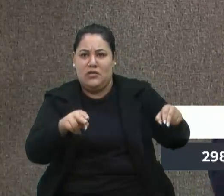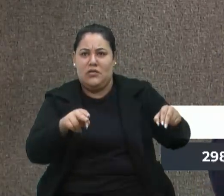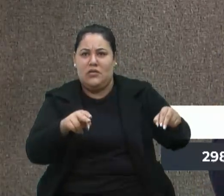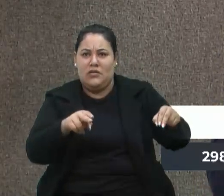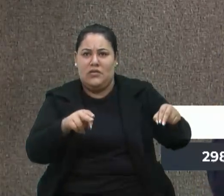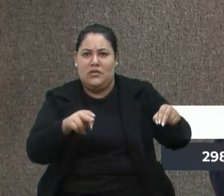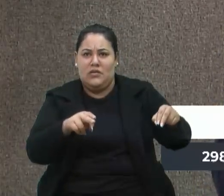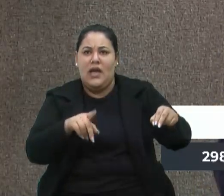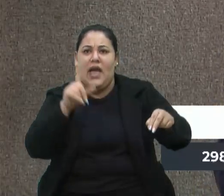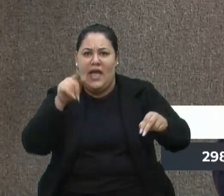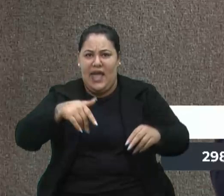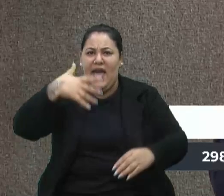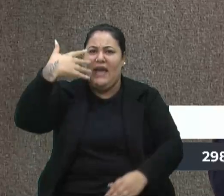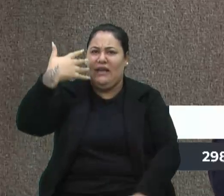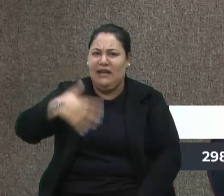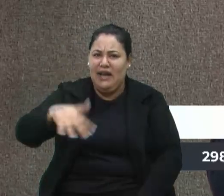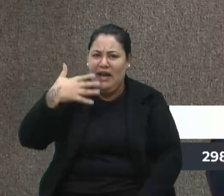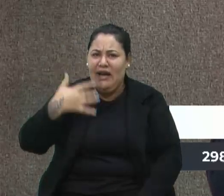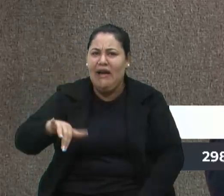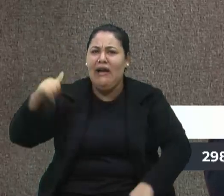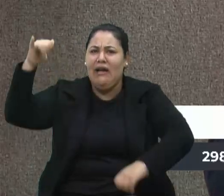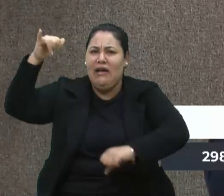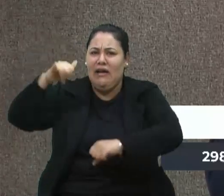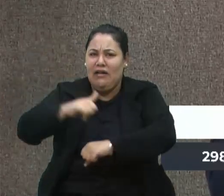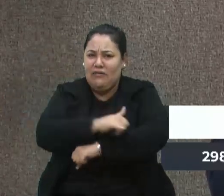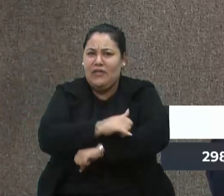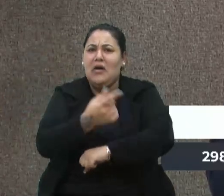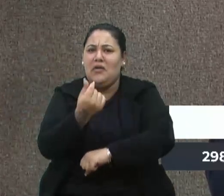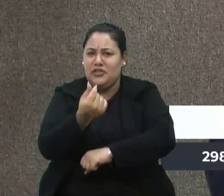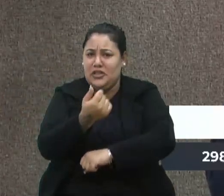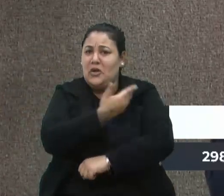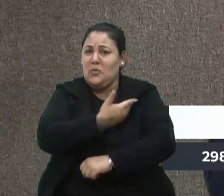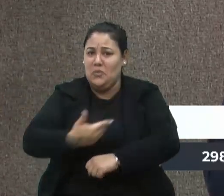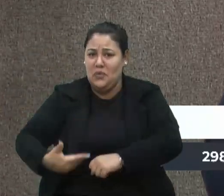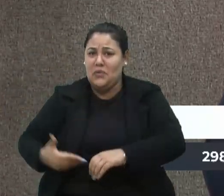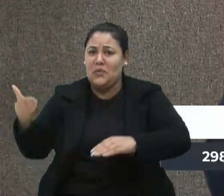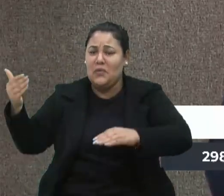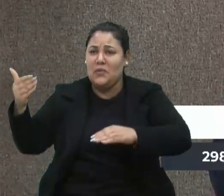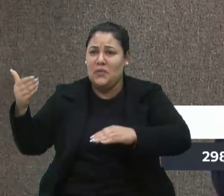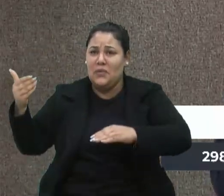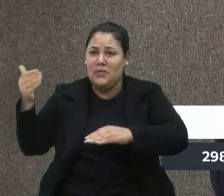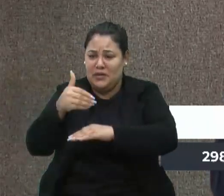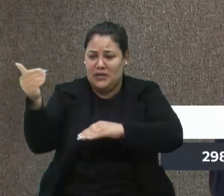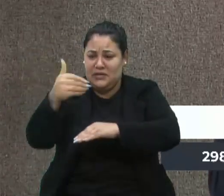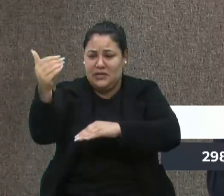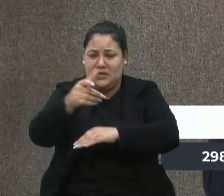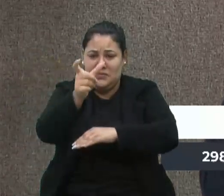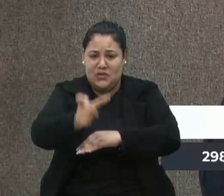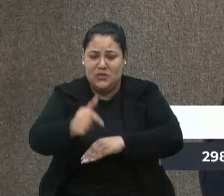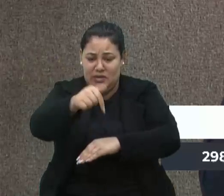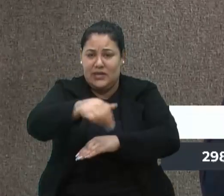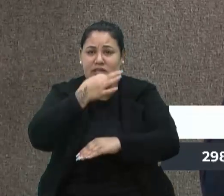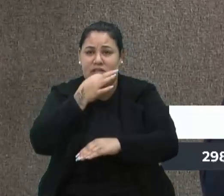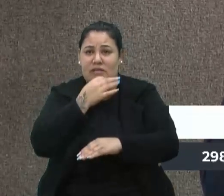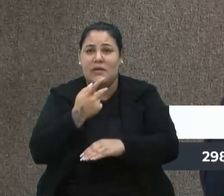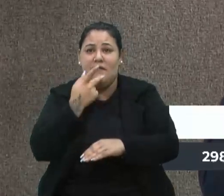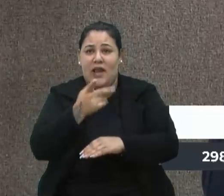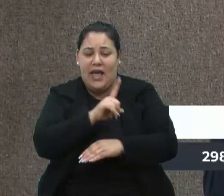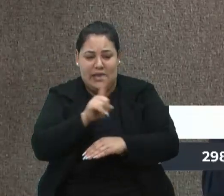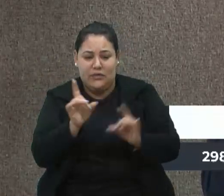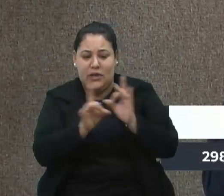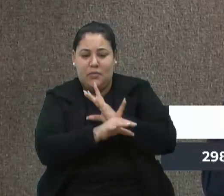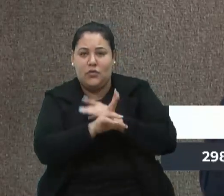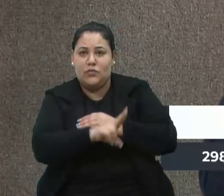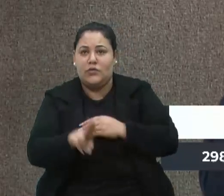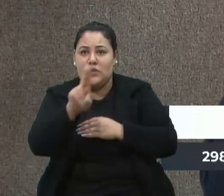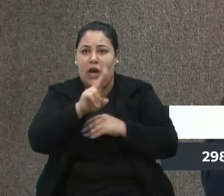comitiva, avião, dinheiro público, para dizer que não está inaugurado. Não, fica até chato e feio, a população